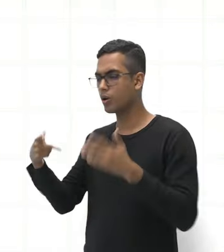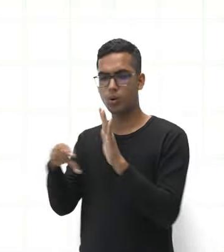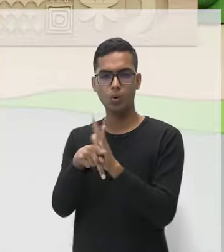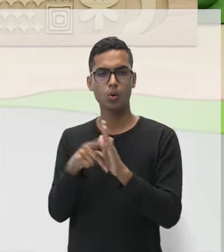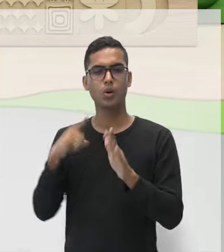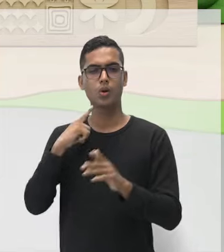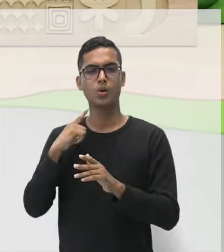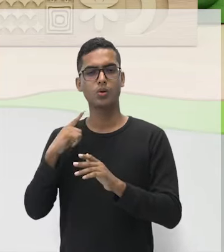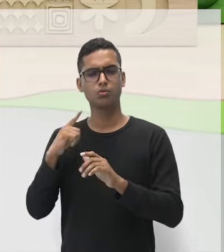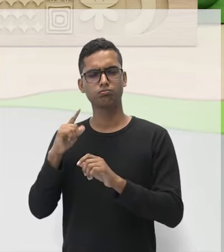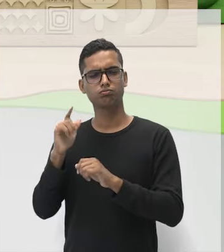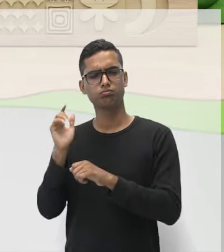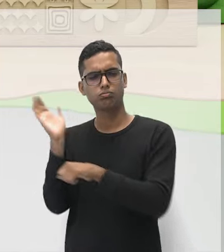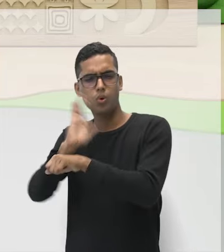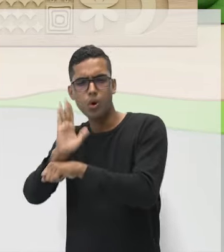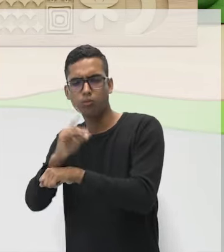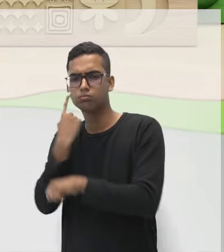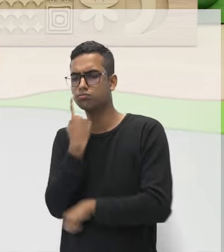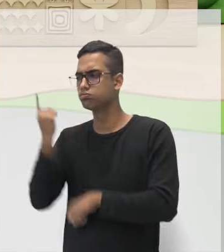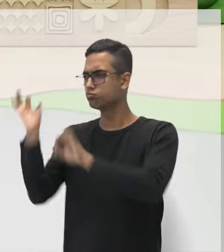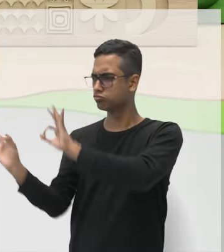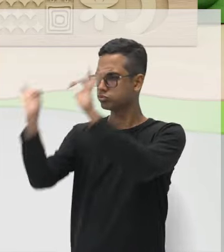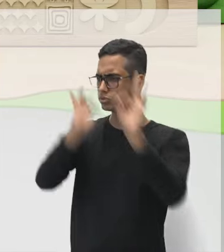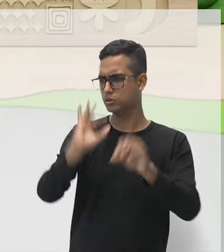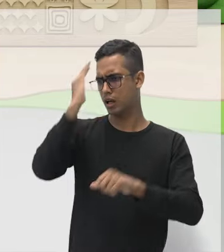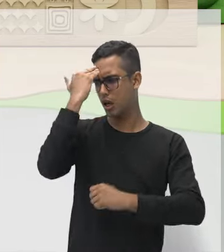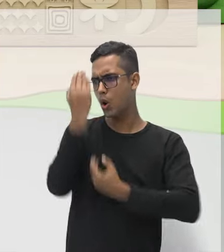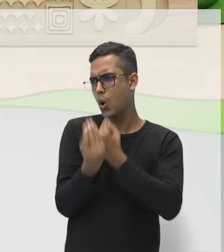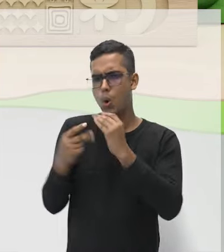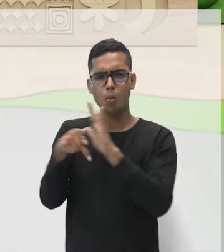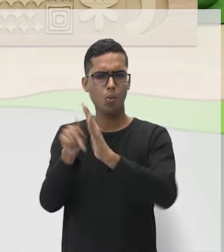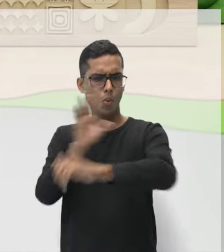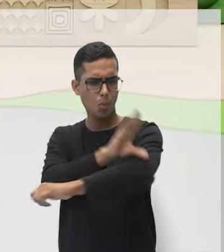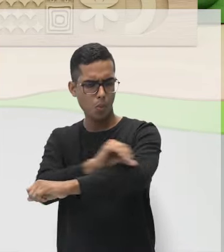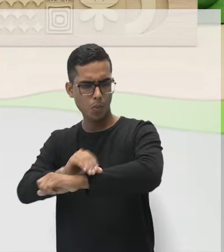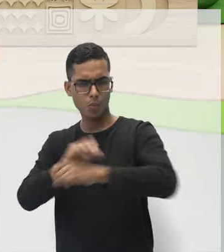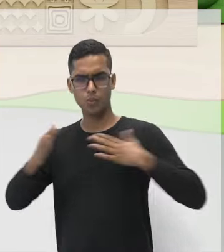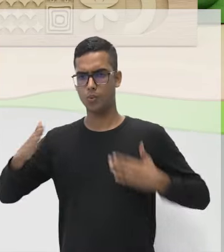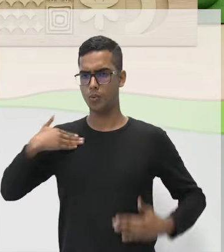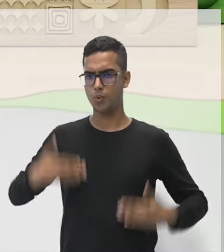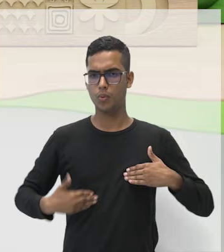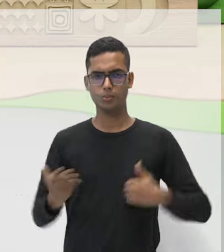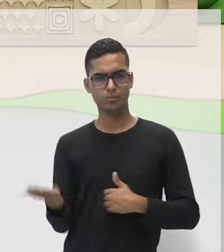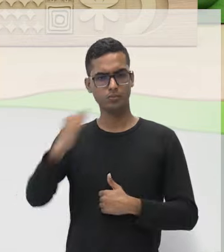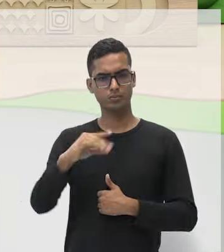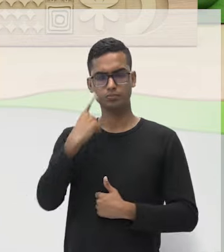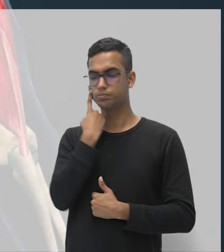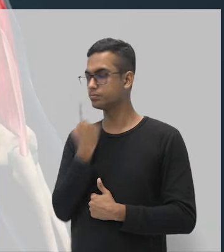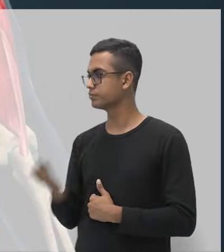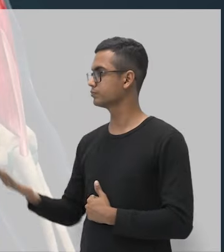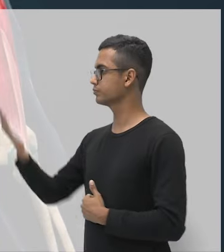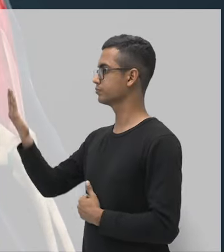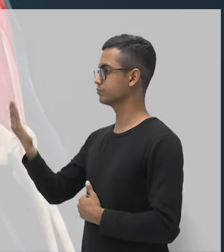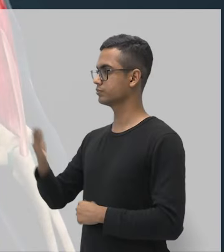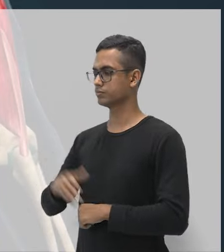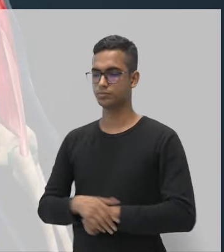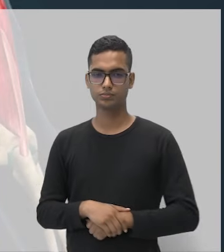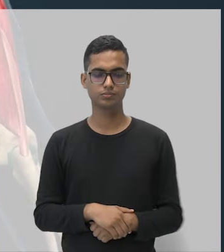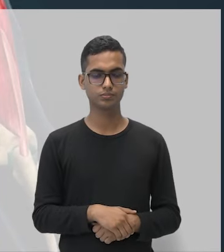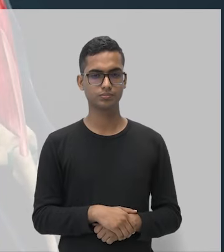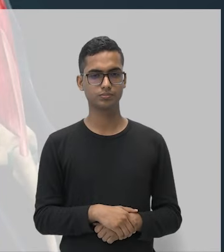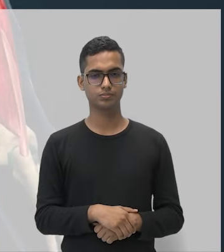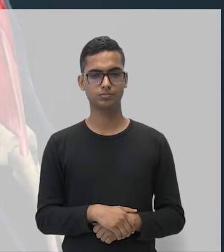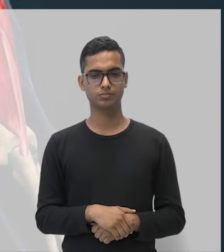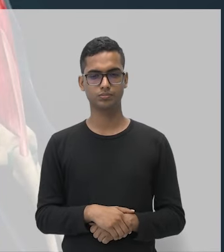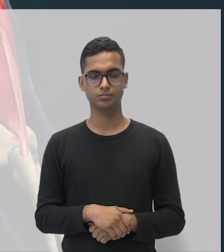animação e entender melhor esses músculos. Vamos observar aqui. Nós temos aqui,